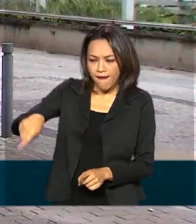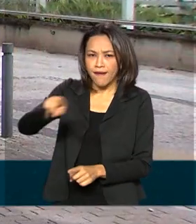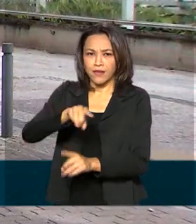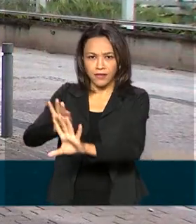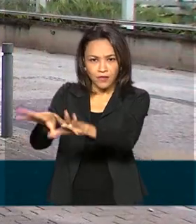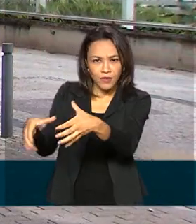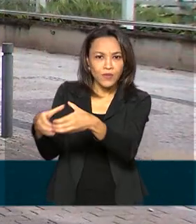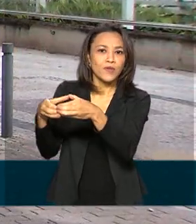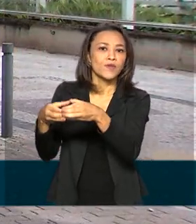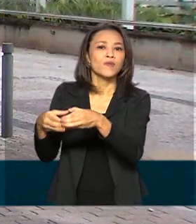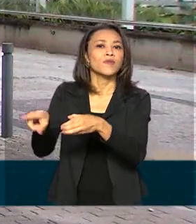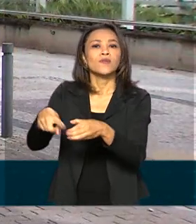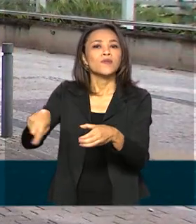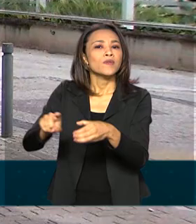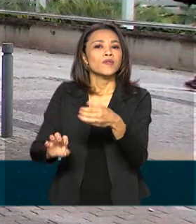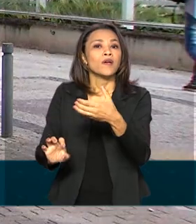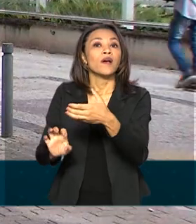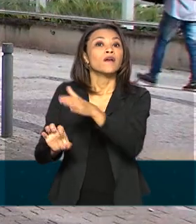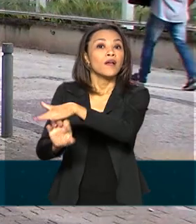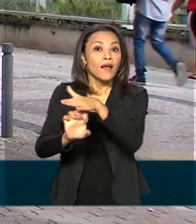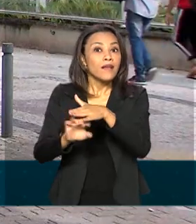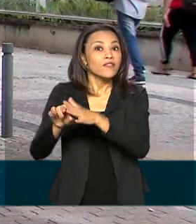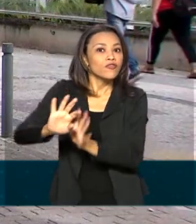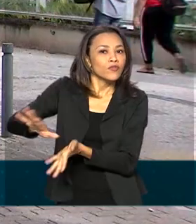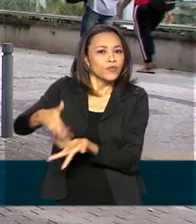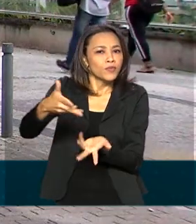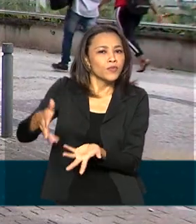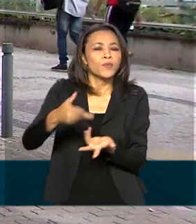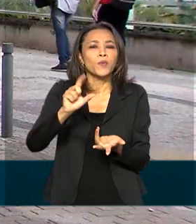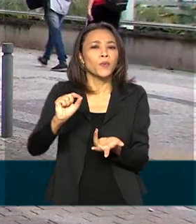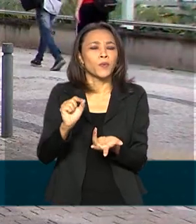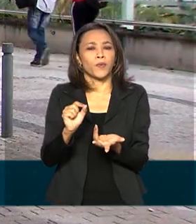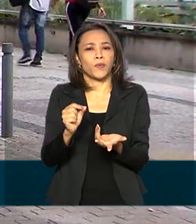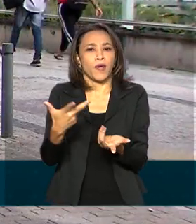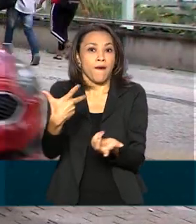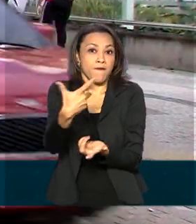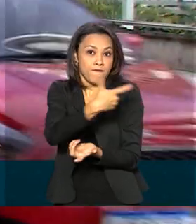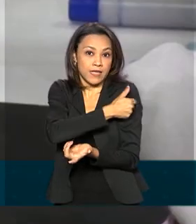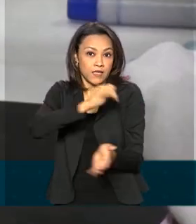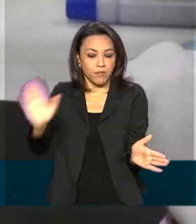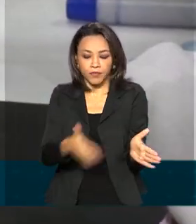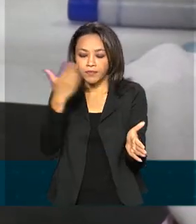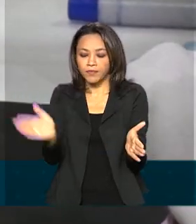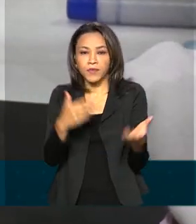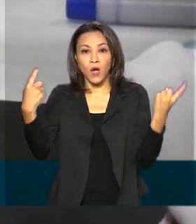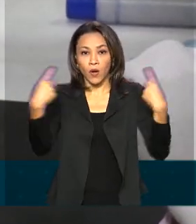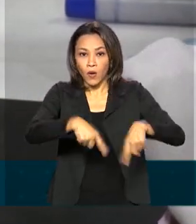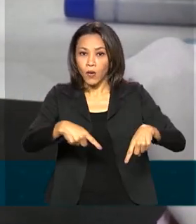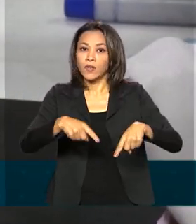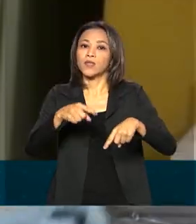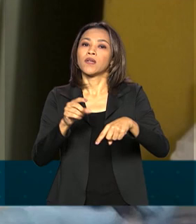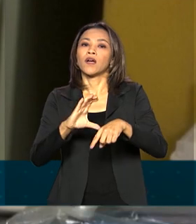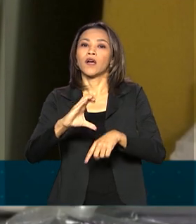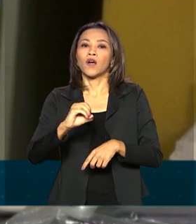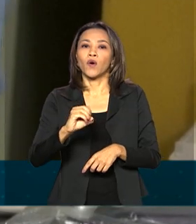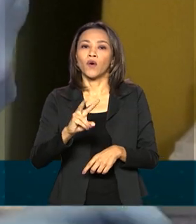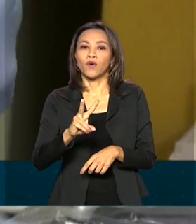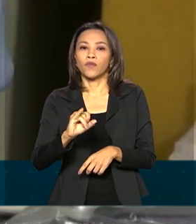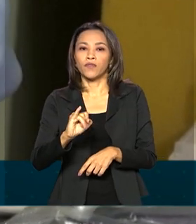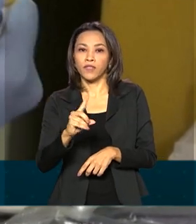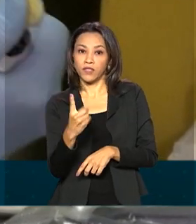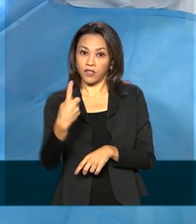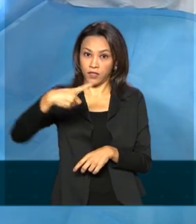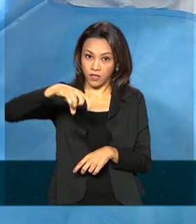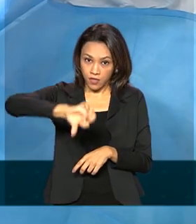à OMS, estimula o desenvolvimento de vacinas contra a Covid-19. E o Ministério da Defesa fez uma